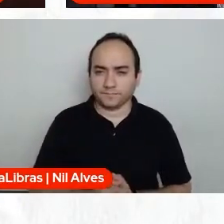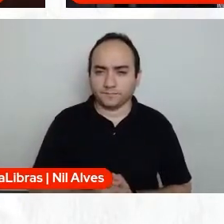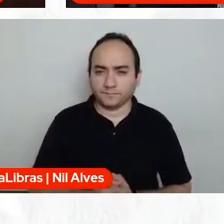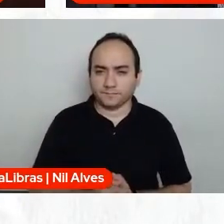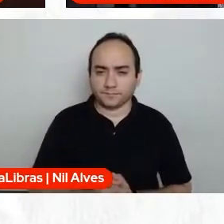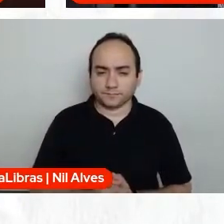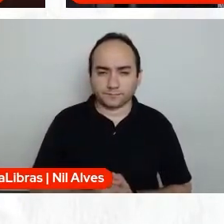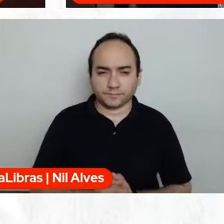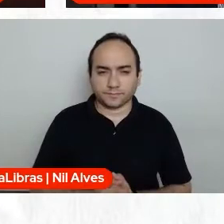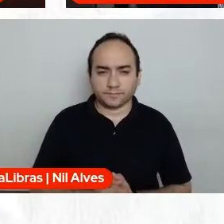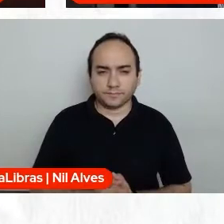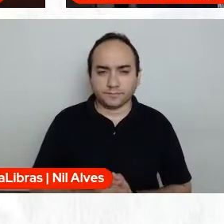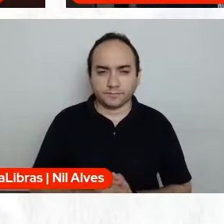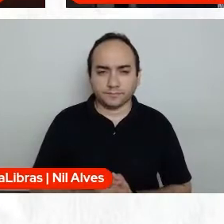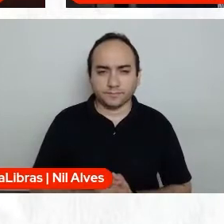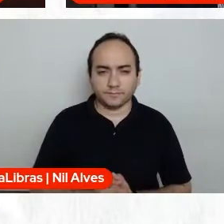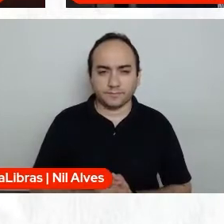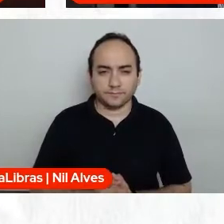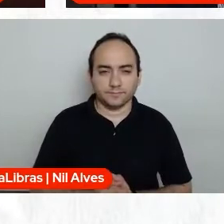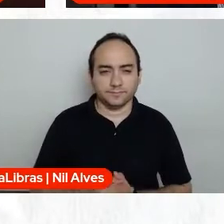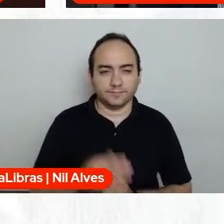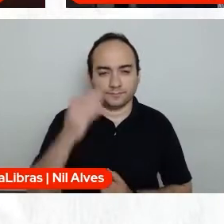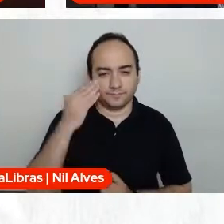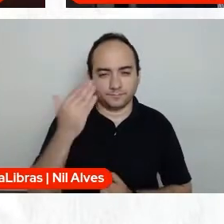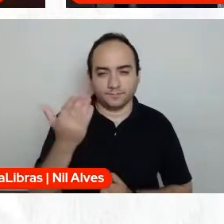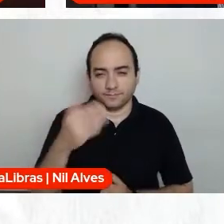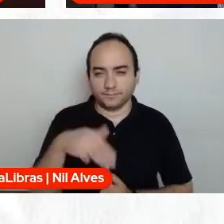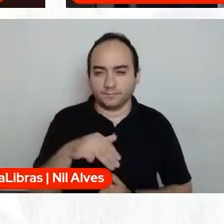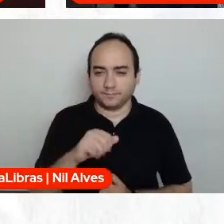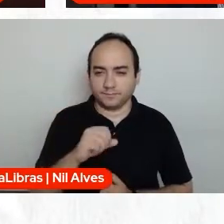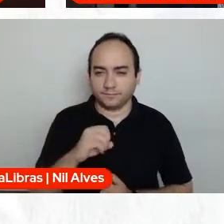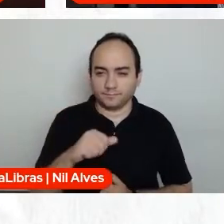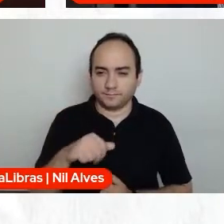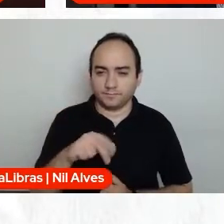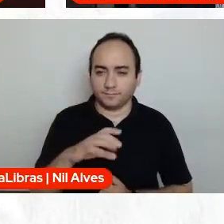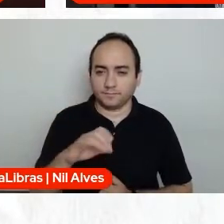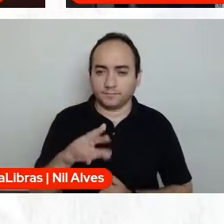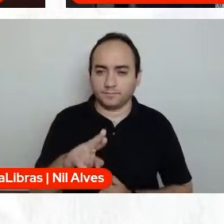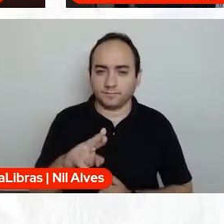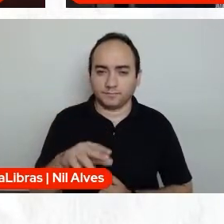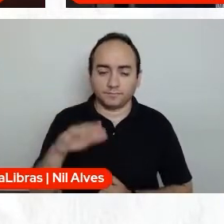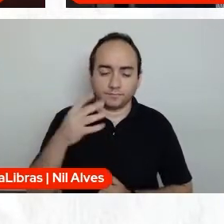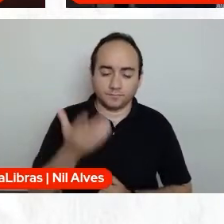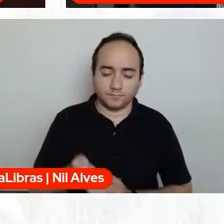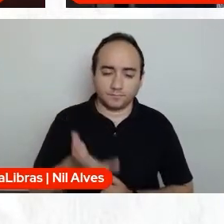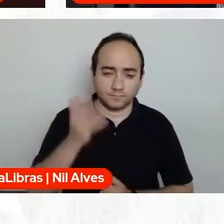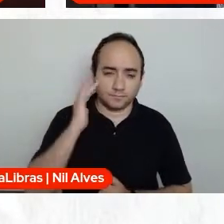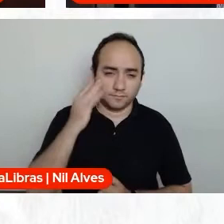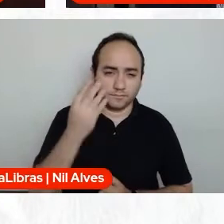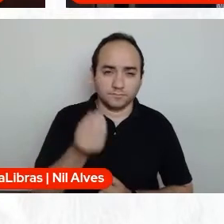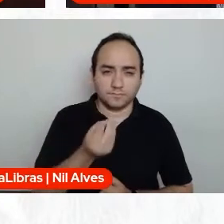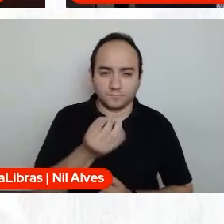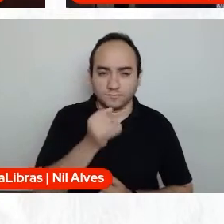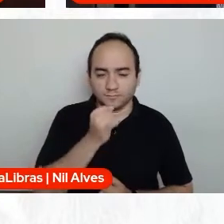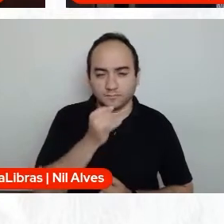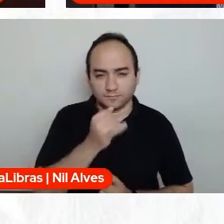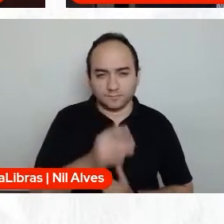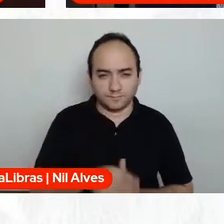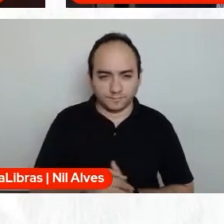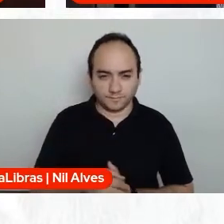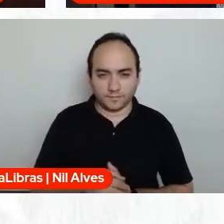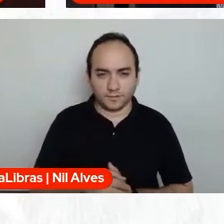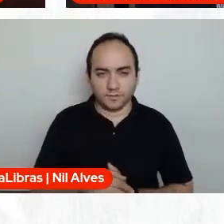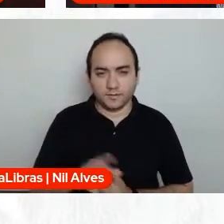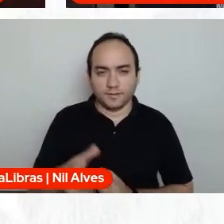Obrigado. Obrigado. Obrigada, professor Moacir. Bom, acho que uma coisa, a